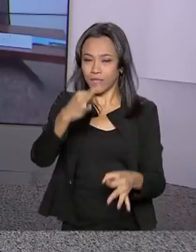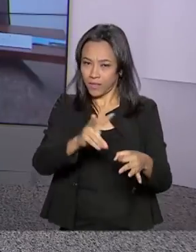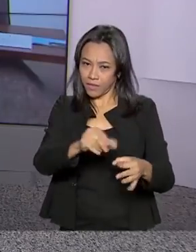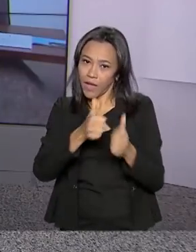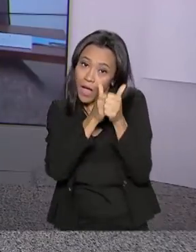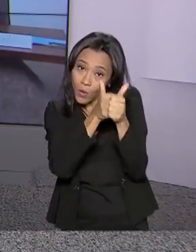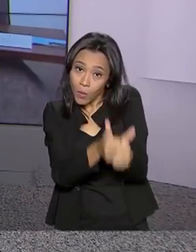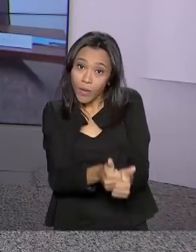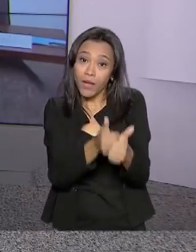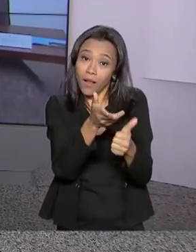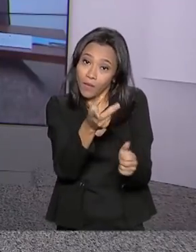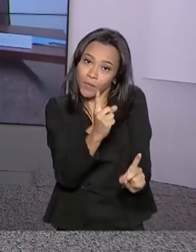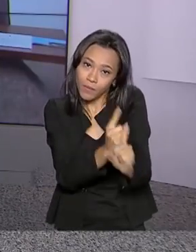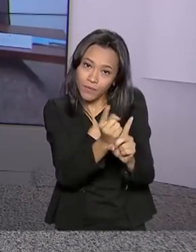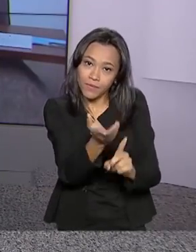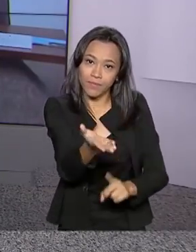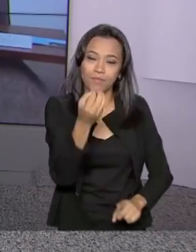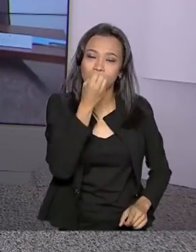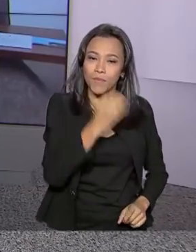evento. Oi, Luciana, bom dia pra você.